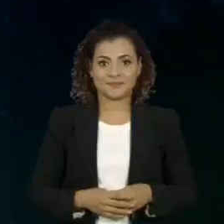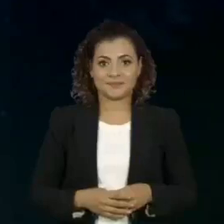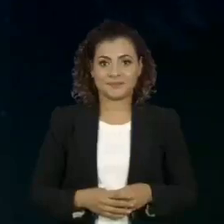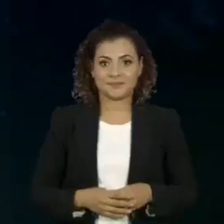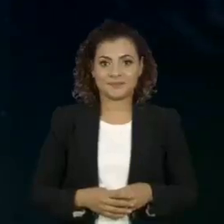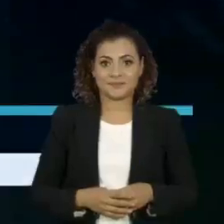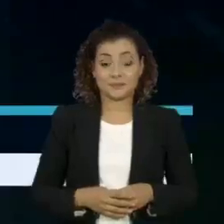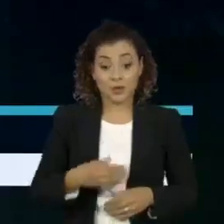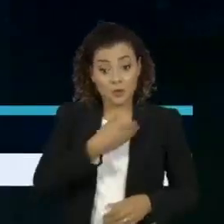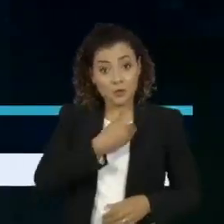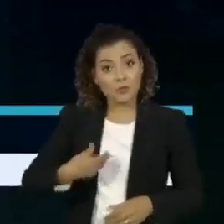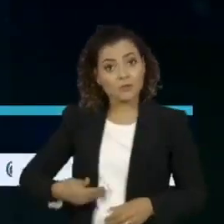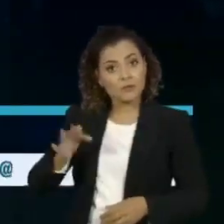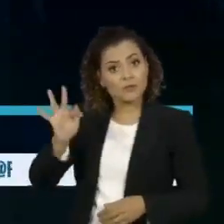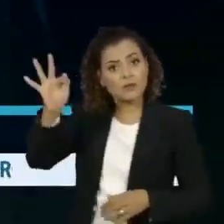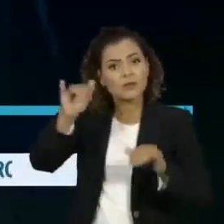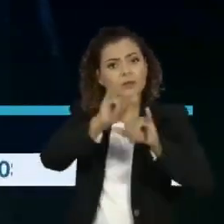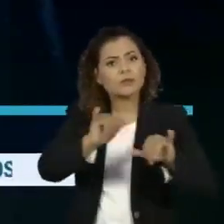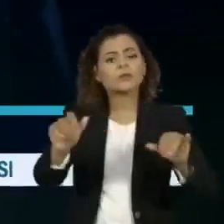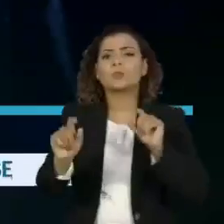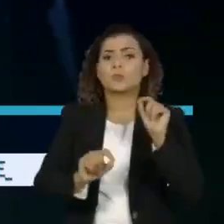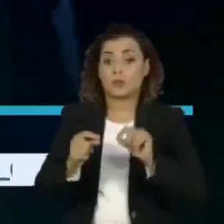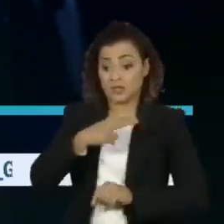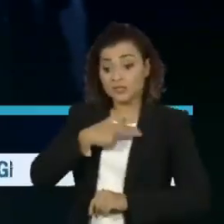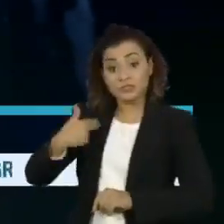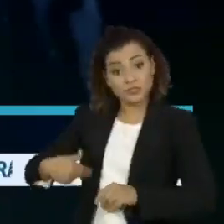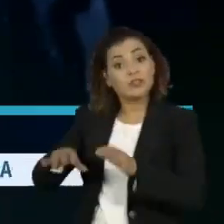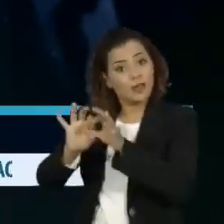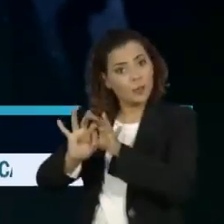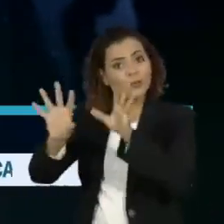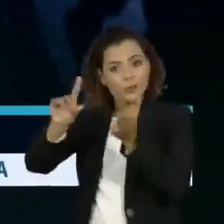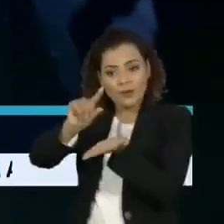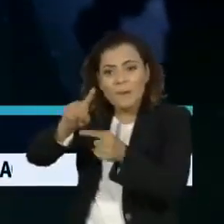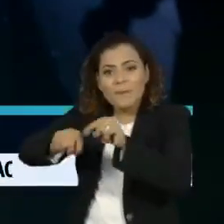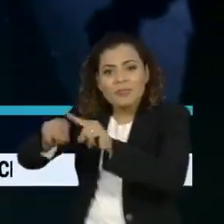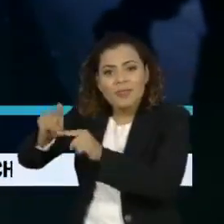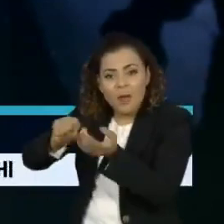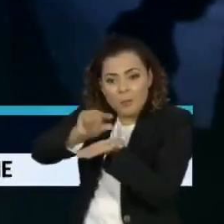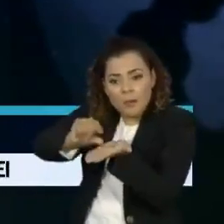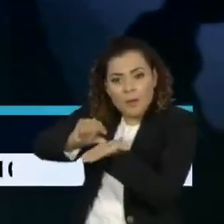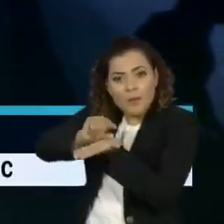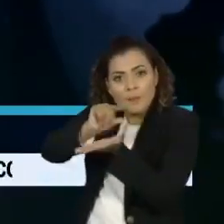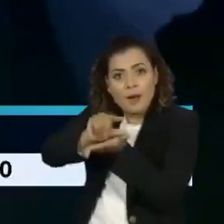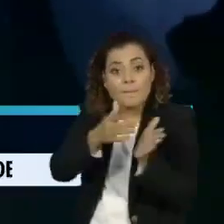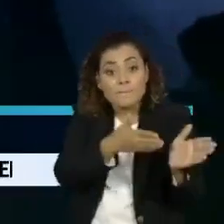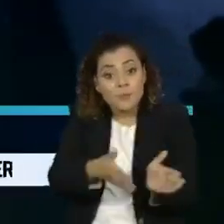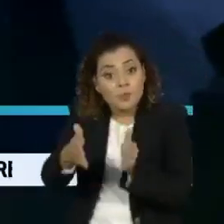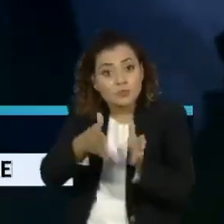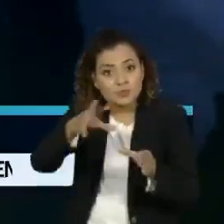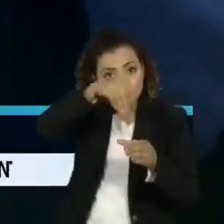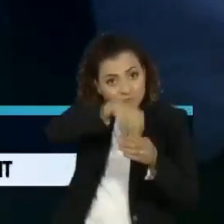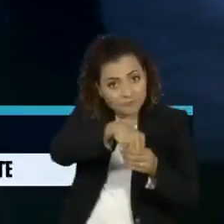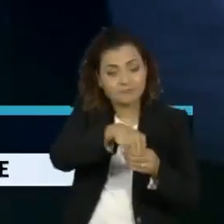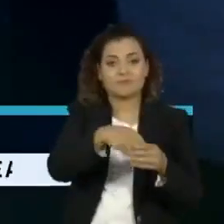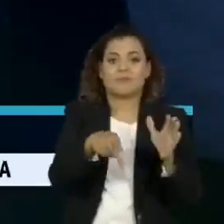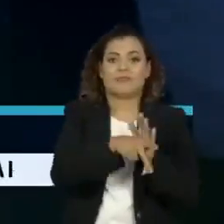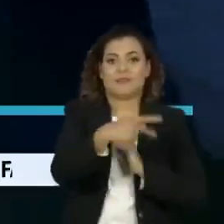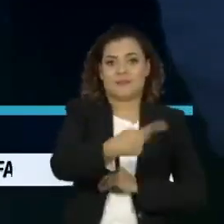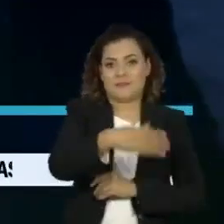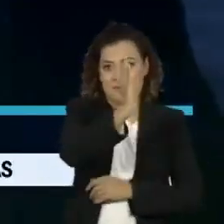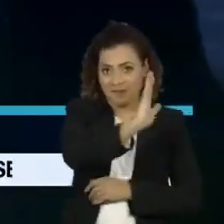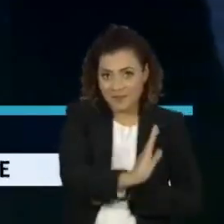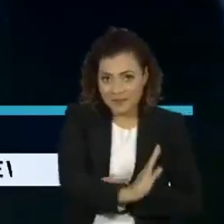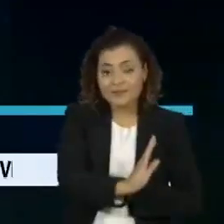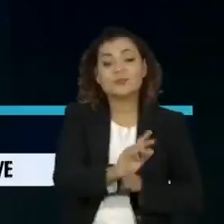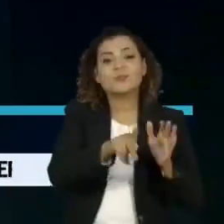O governo federal anunciou hoje que a China liberou os insumos necessários para a produção de novas doses da Coronavac, a vacina